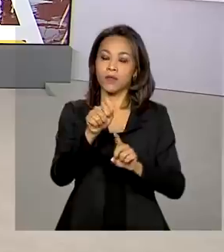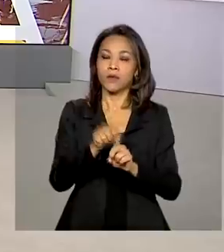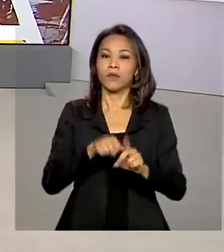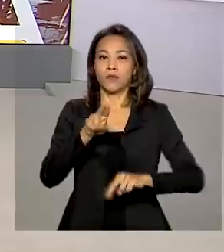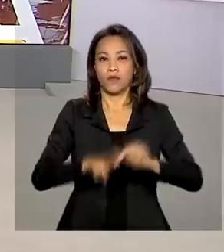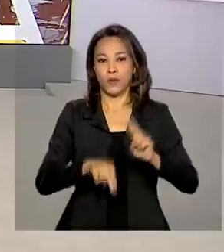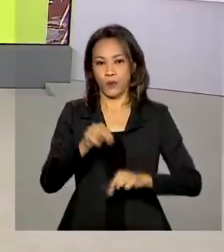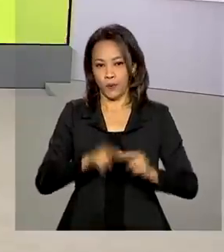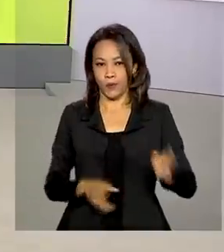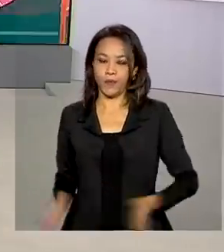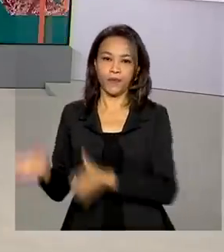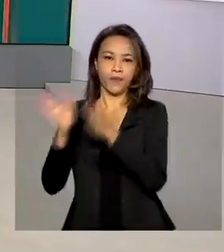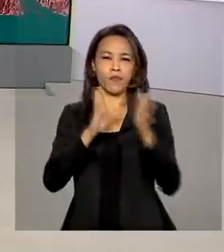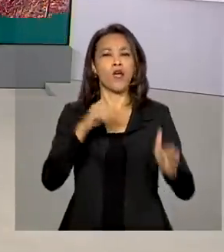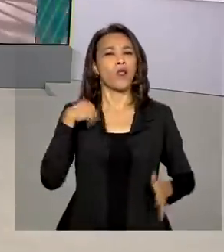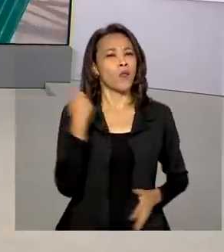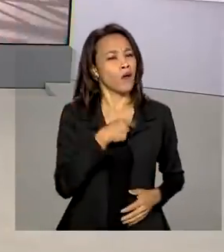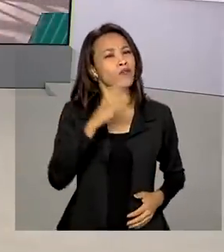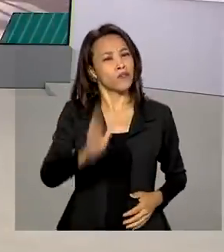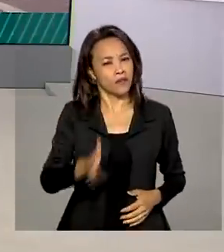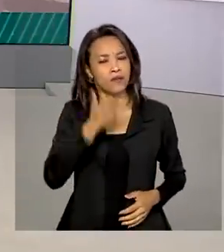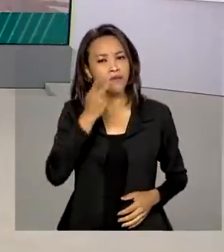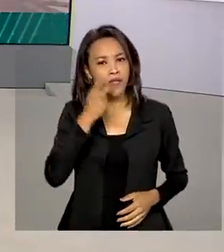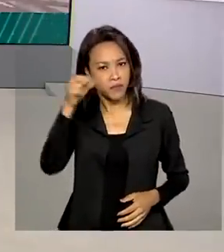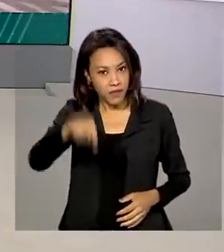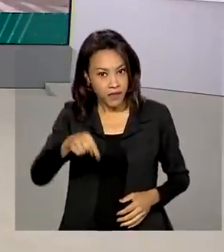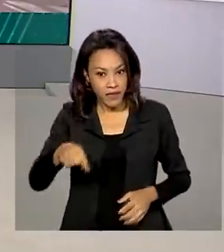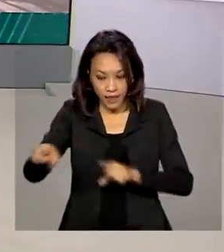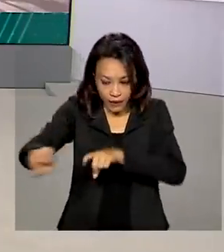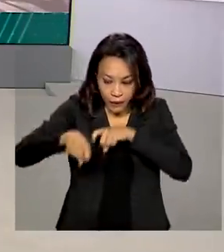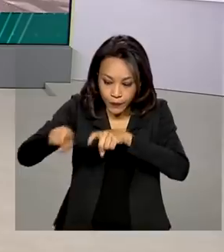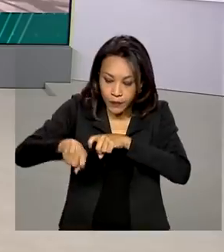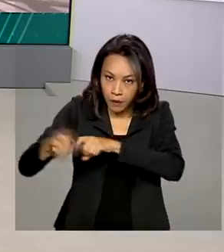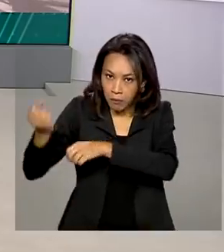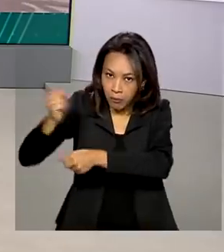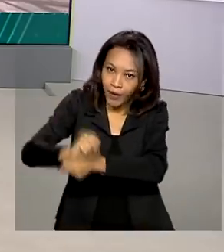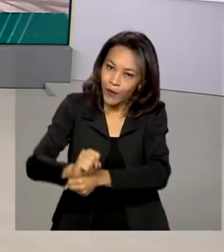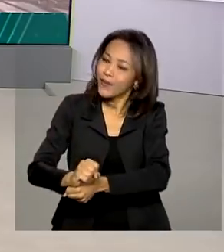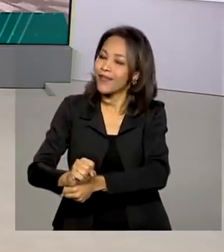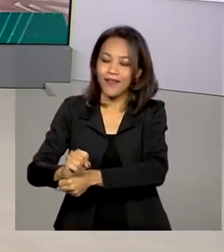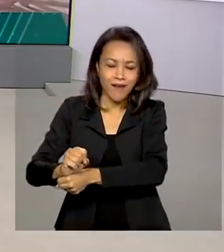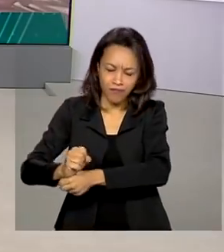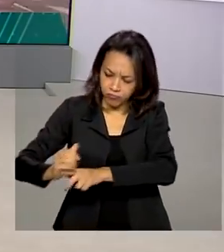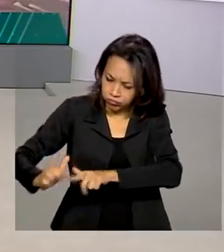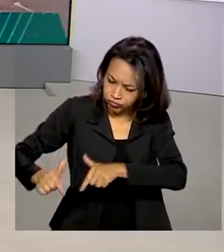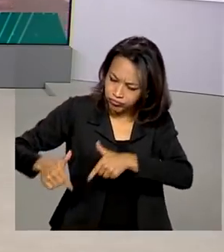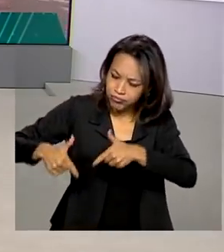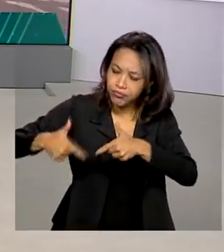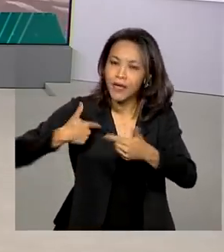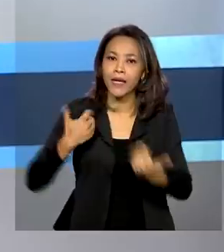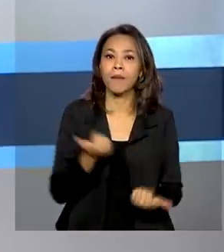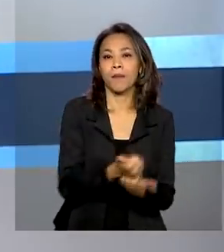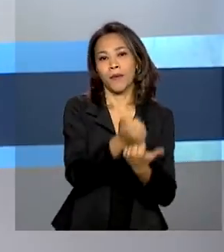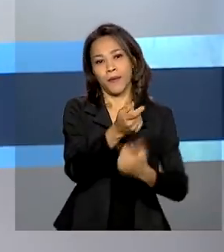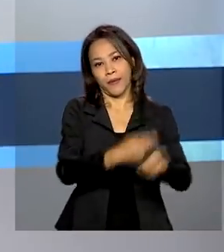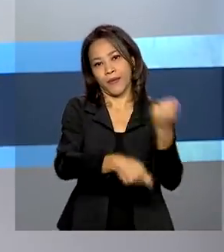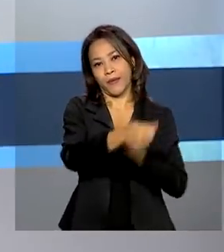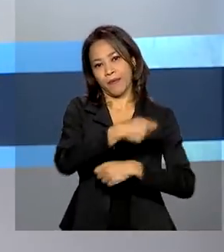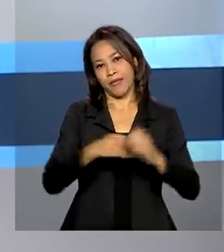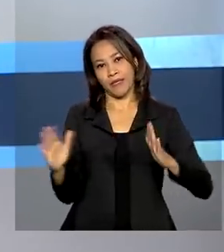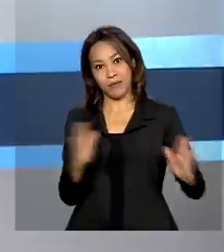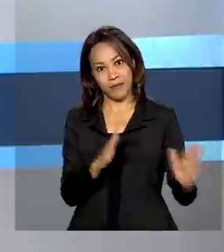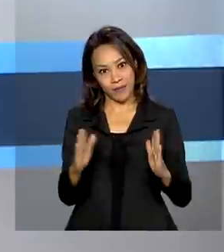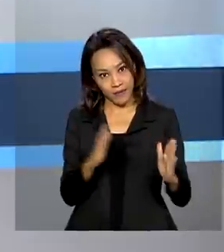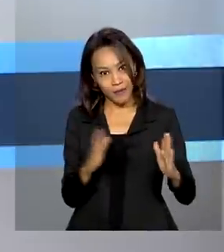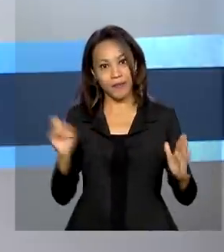Nós já falamos aqui no Brasil em dia que a agricultura não parou e ajudou a economia no momento de crise. Outros